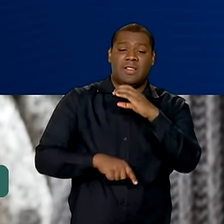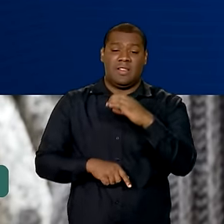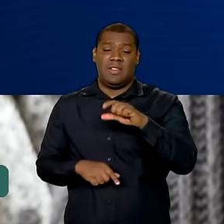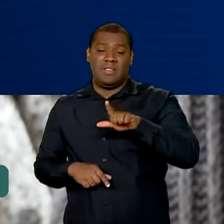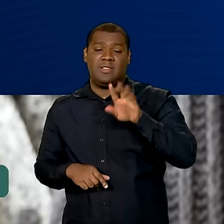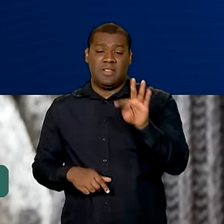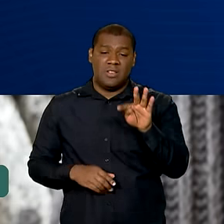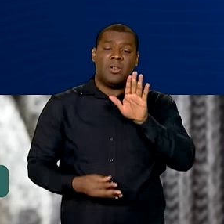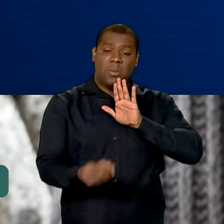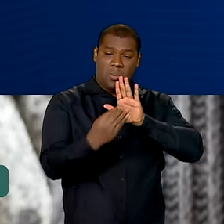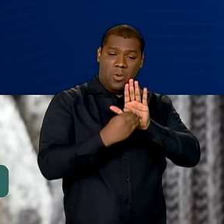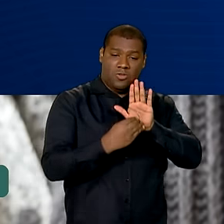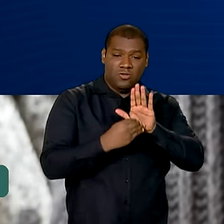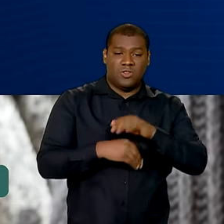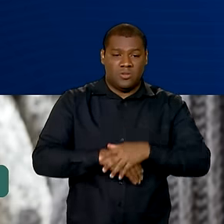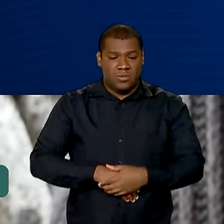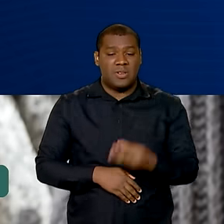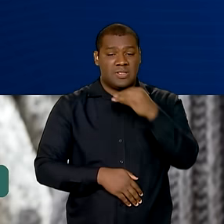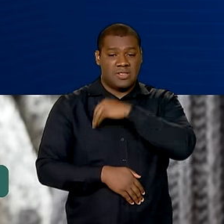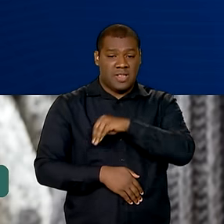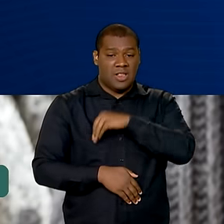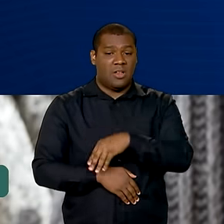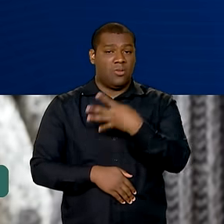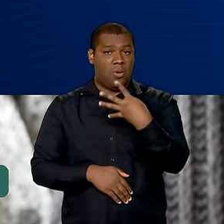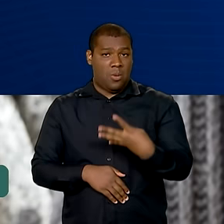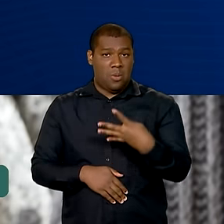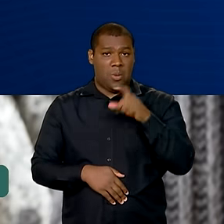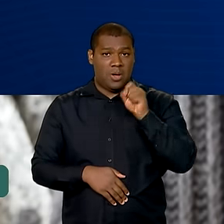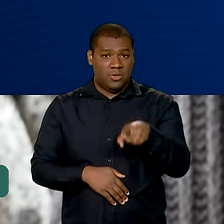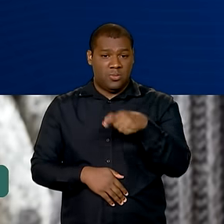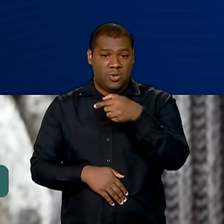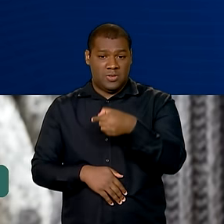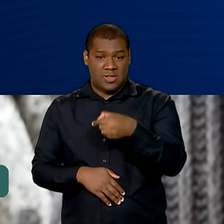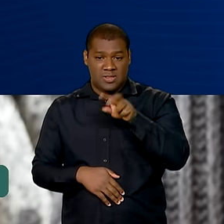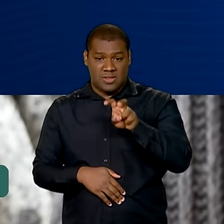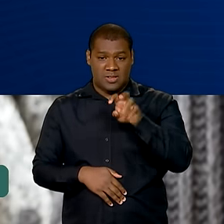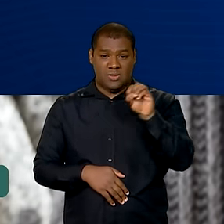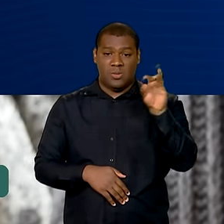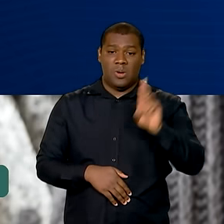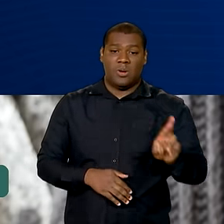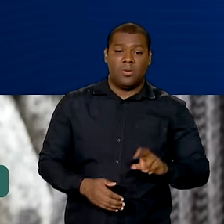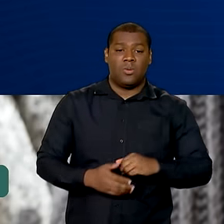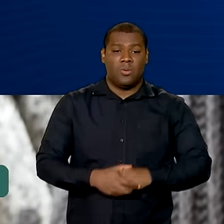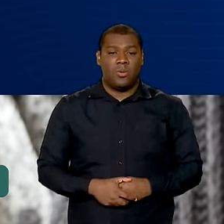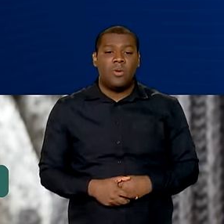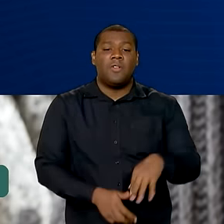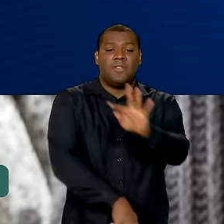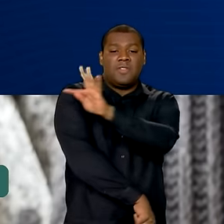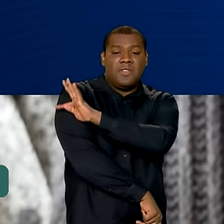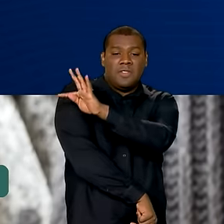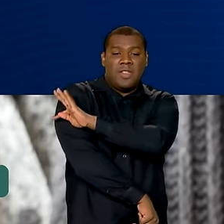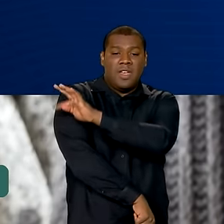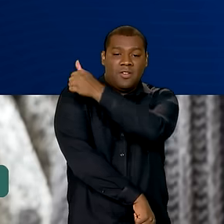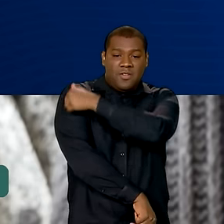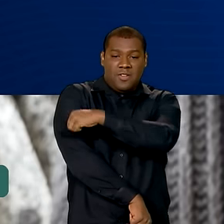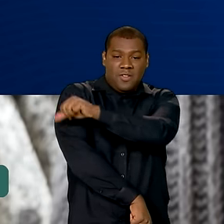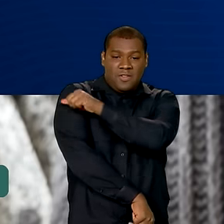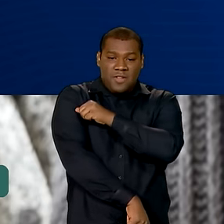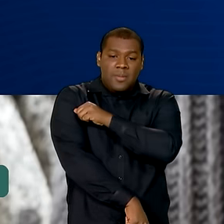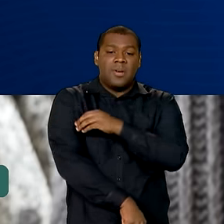a CLT, é de R$ 4.750. Os técnicos de enfermagem